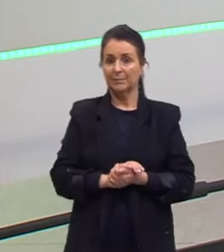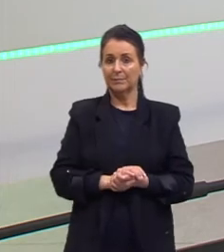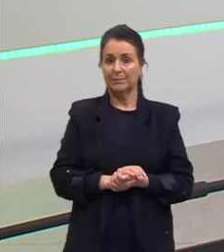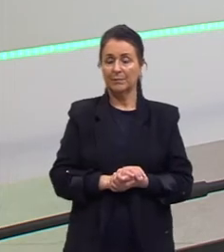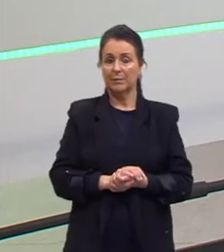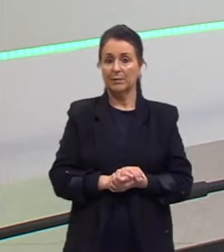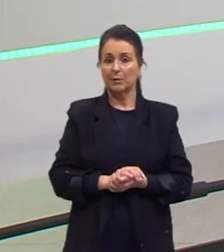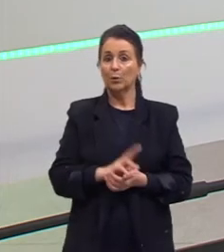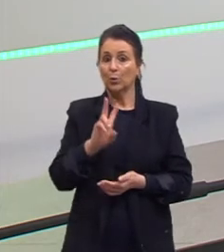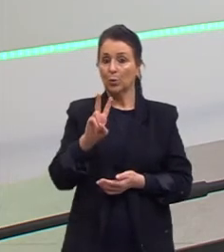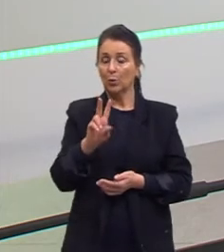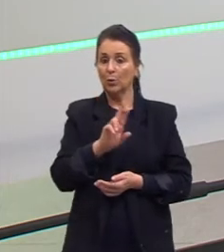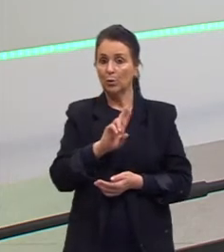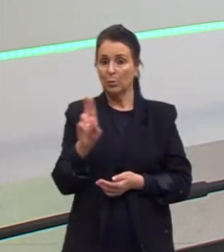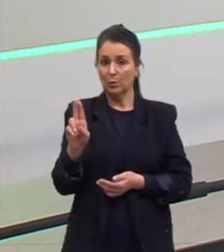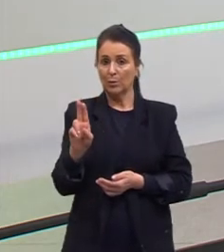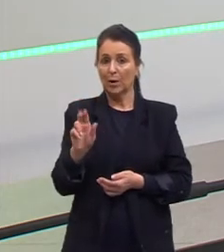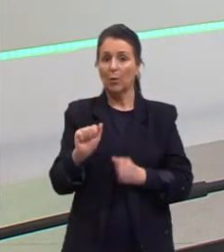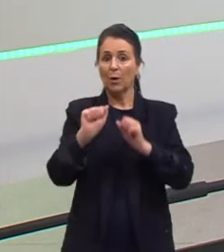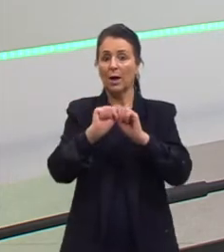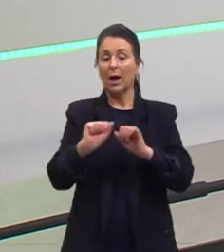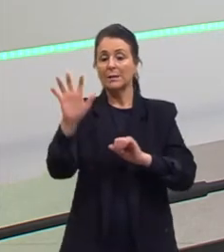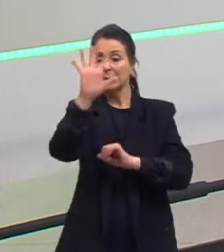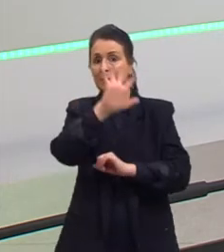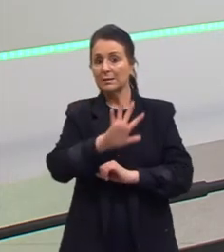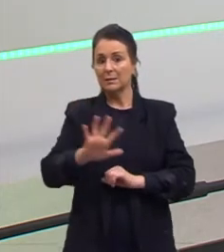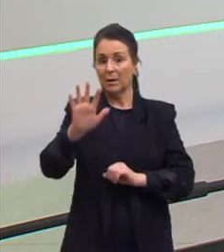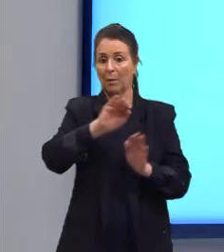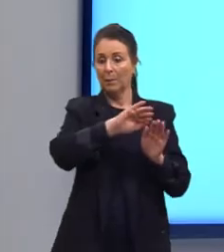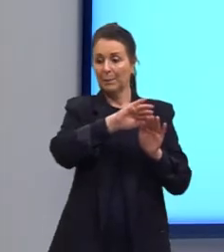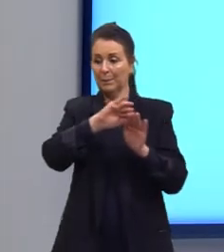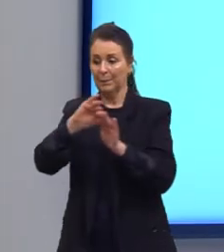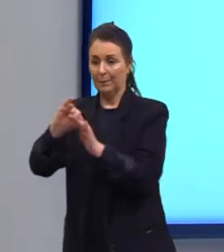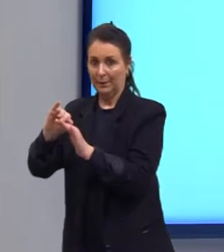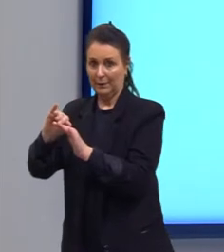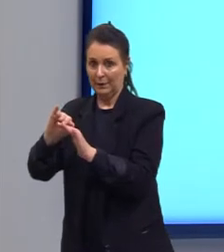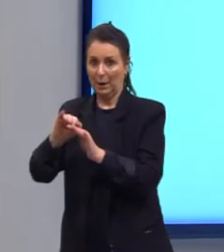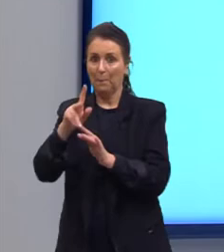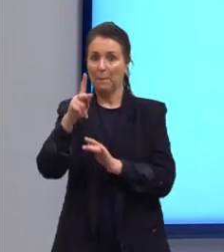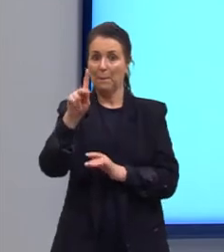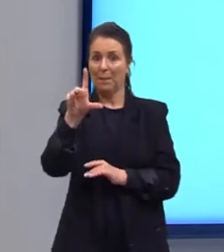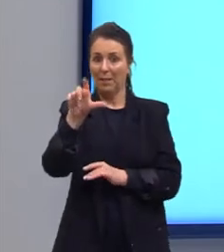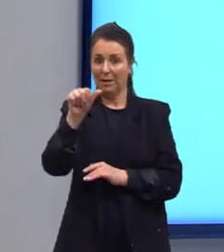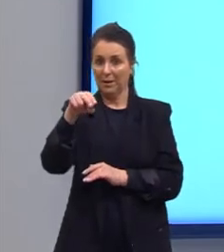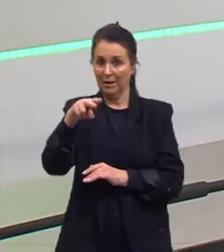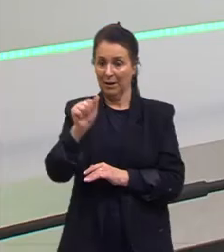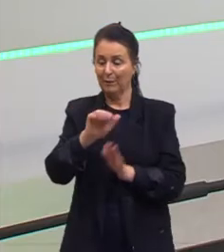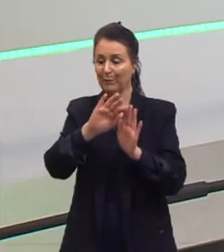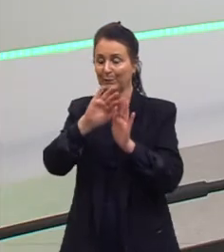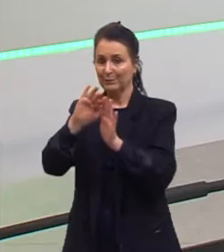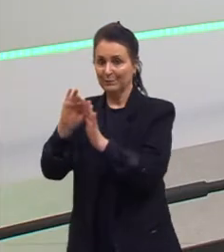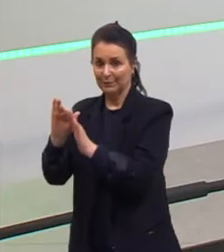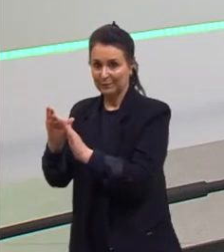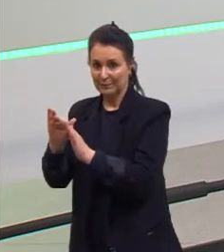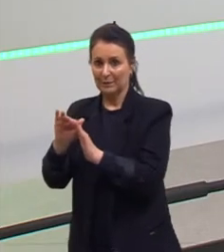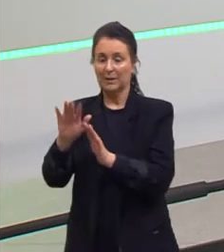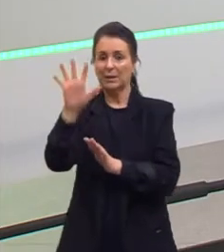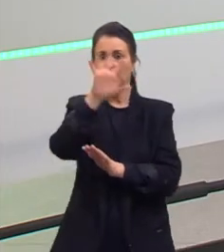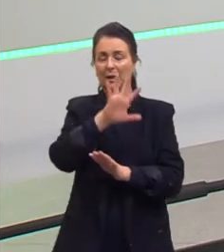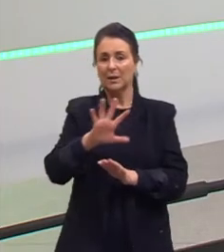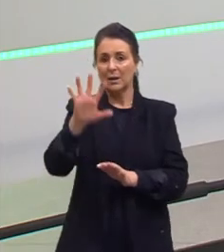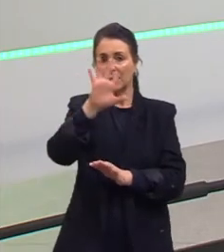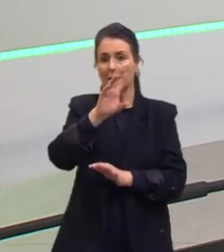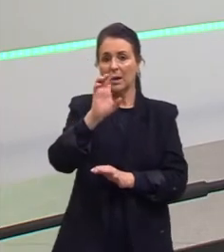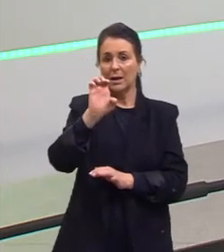Já a isomeria espacial, deixamos a plana para lá. Agora vamos focar na espacial. Podemos ter a geométrica.